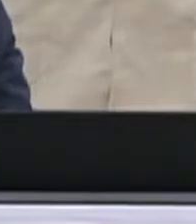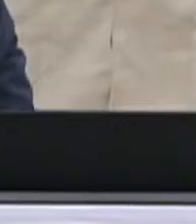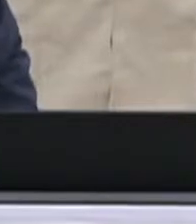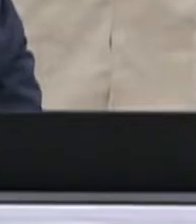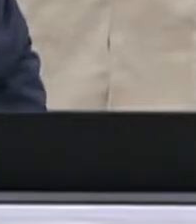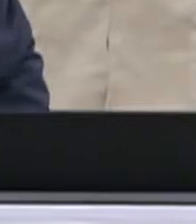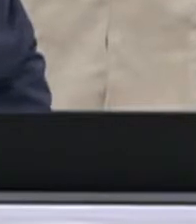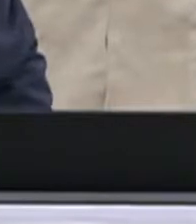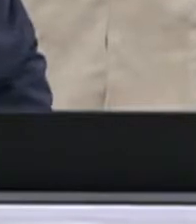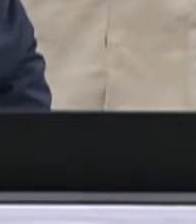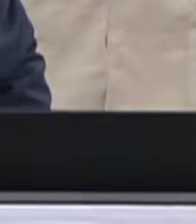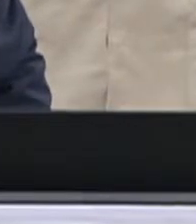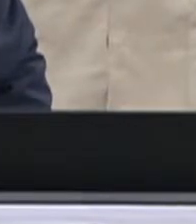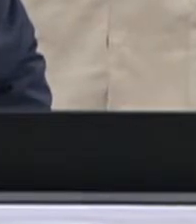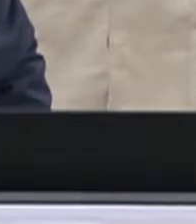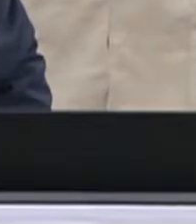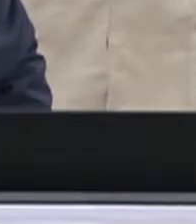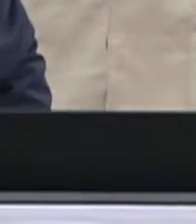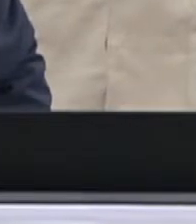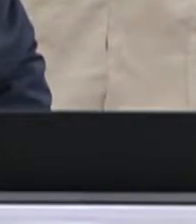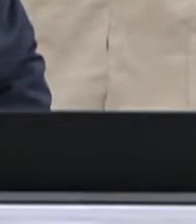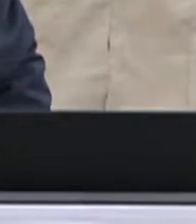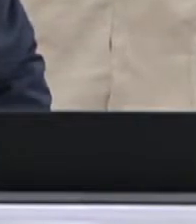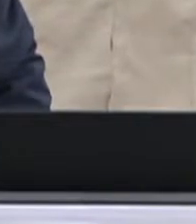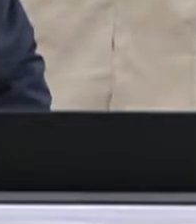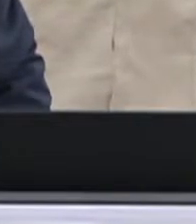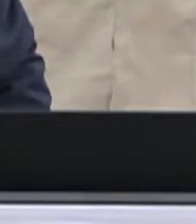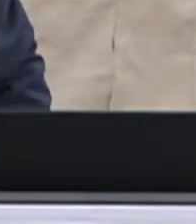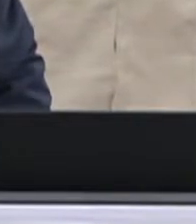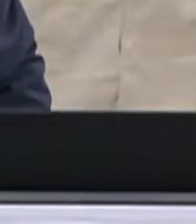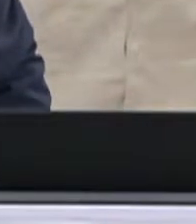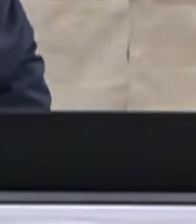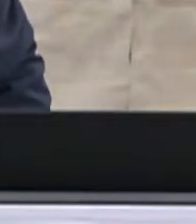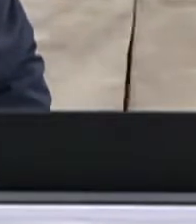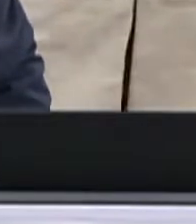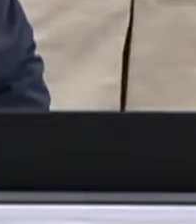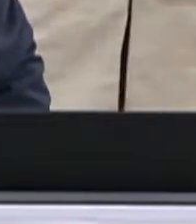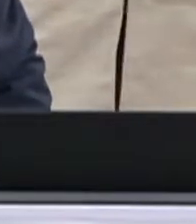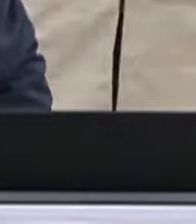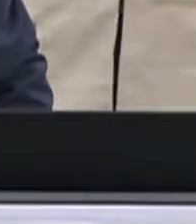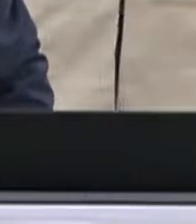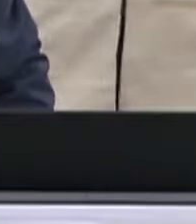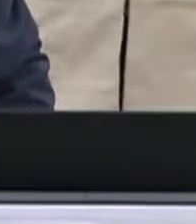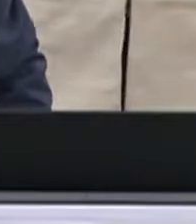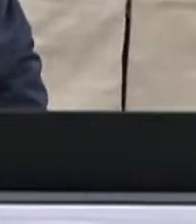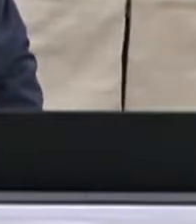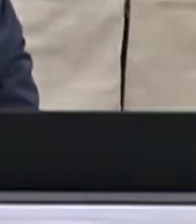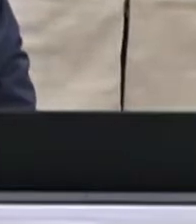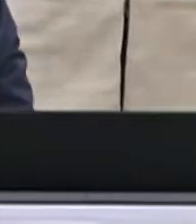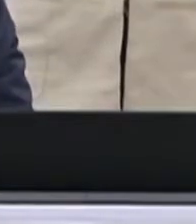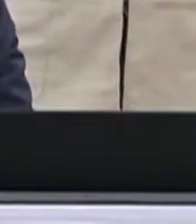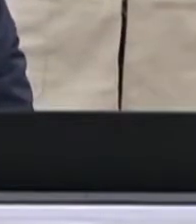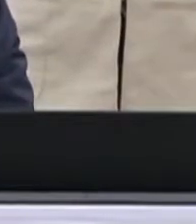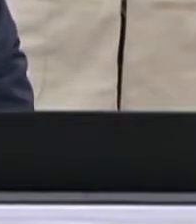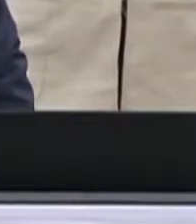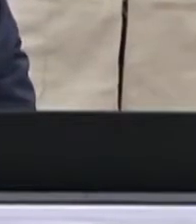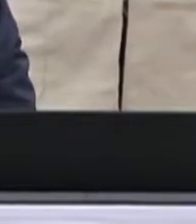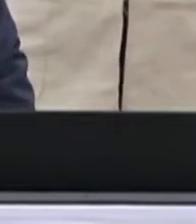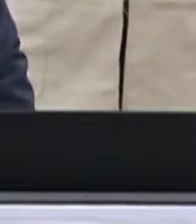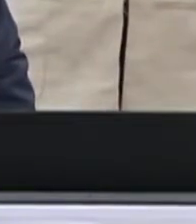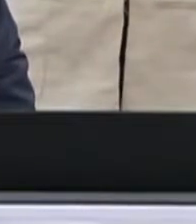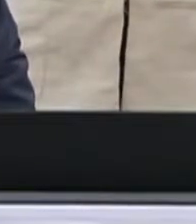Luiz Otávio Silva, Portela, Sociedade Mineira de Engenheiros, Maria das Graças